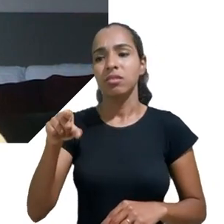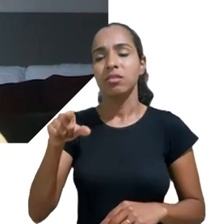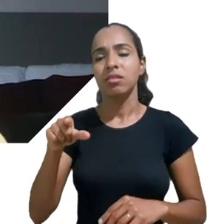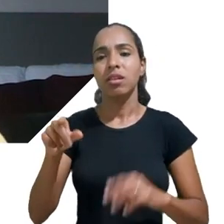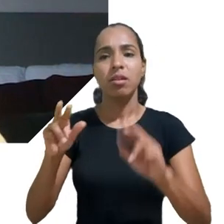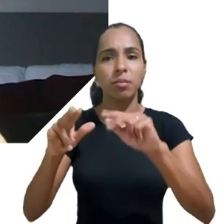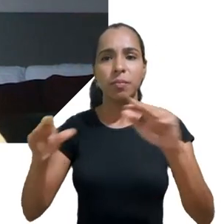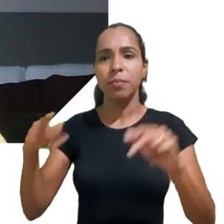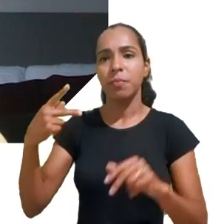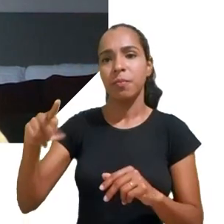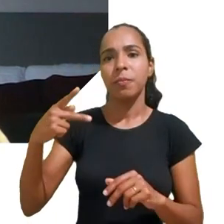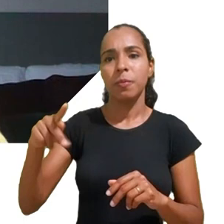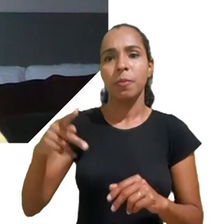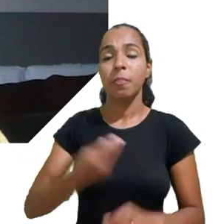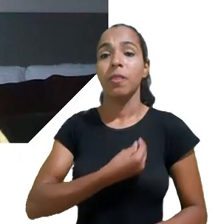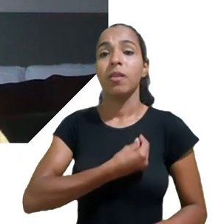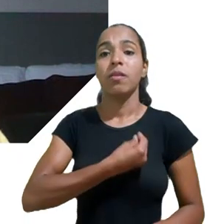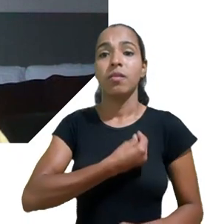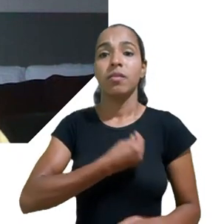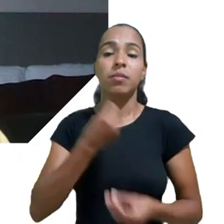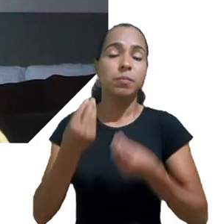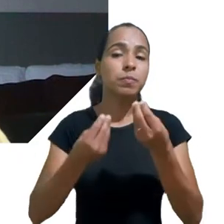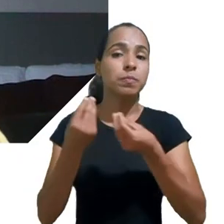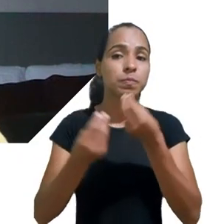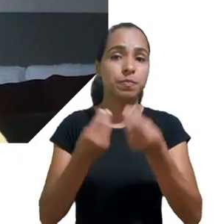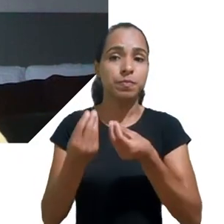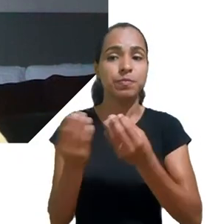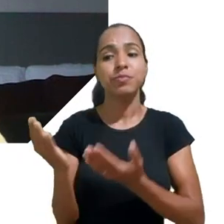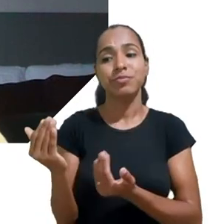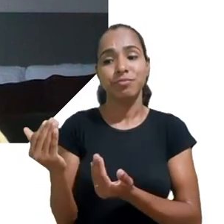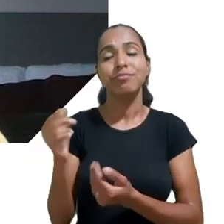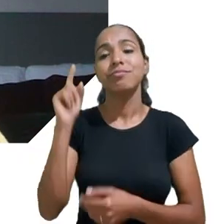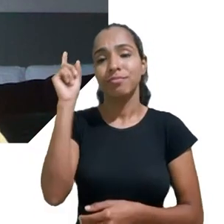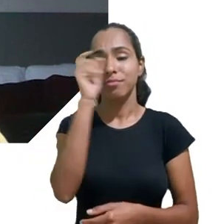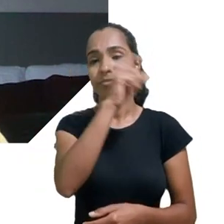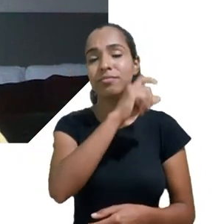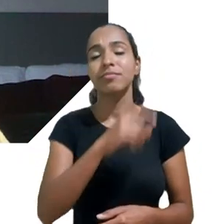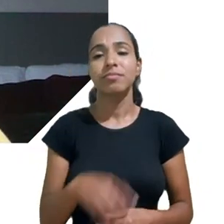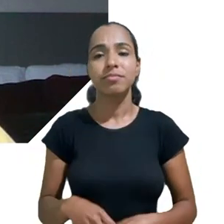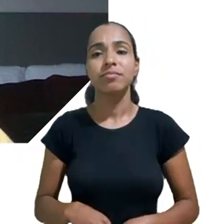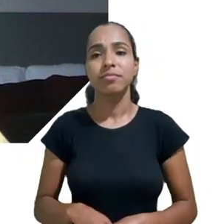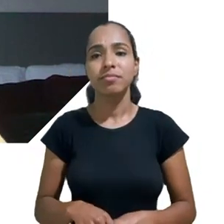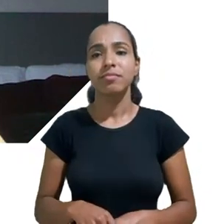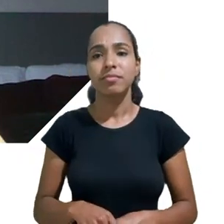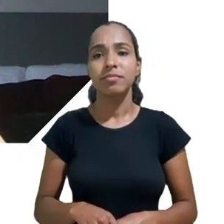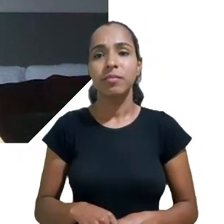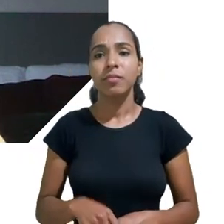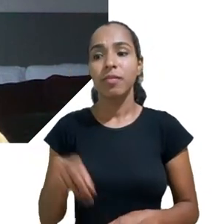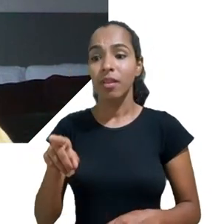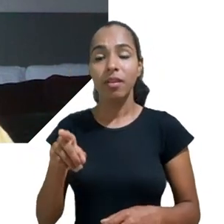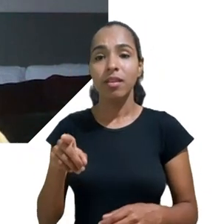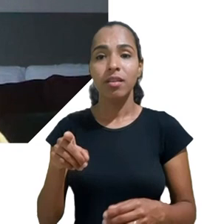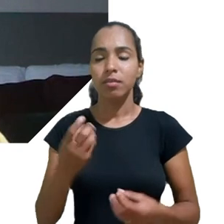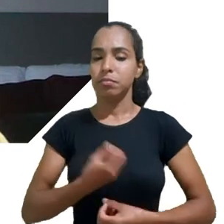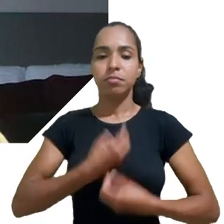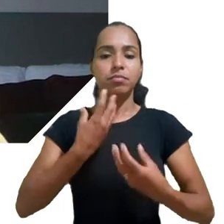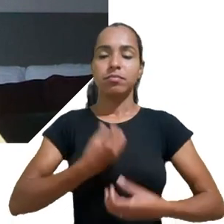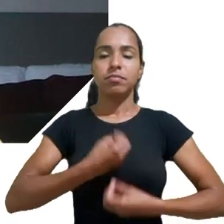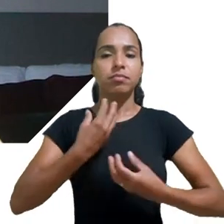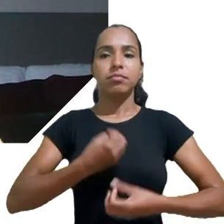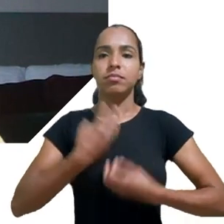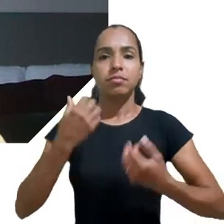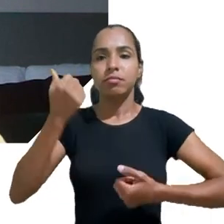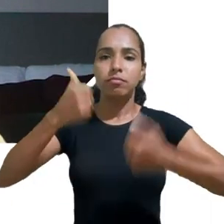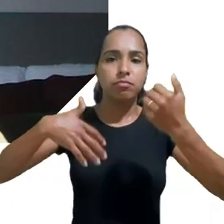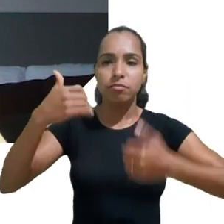crianças e dos adolescentes. Quando eles começam a produzir e buscam essa visibilidade, essa importância,